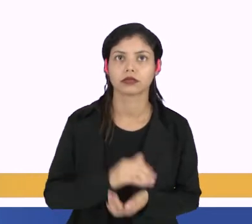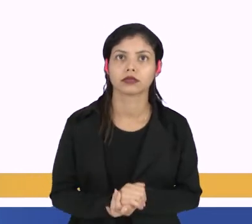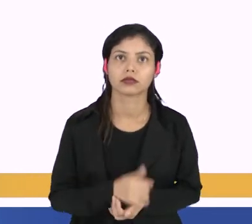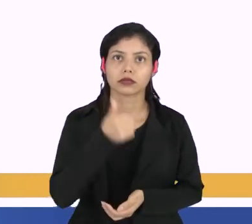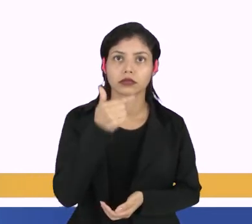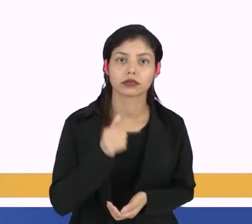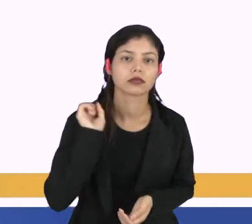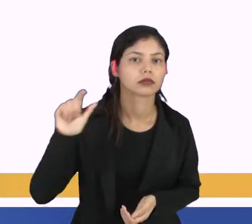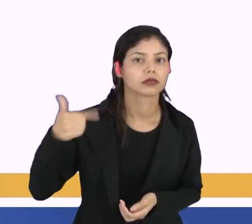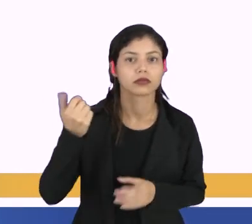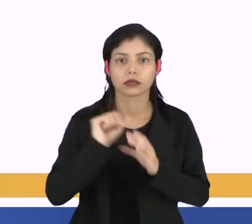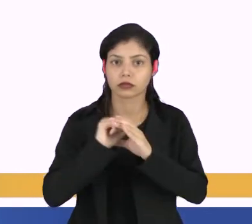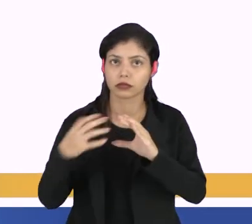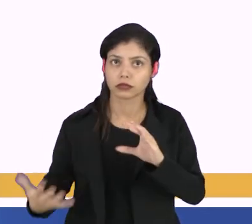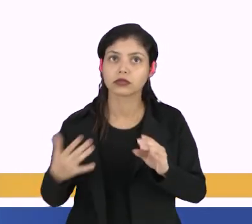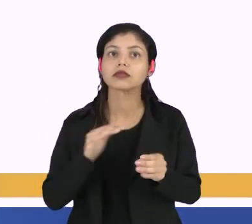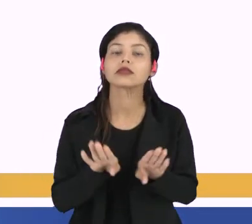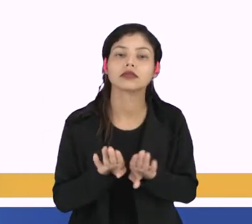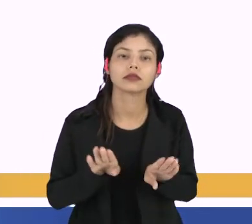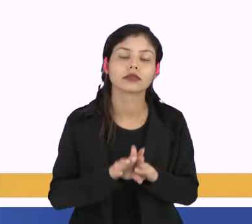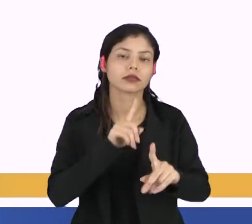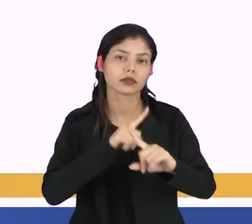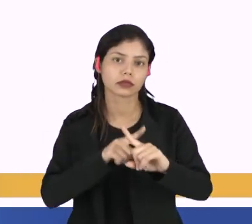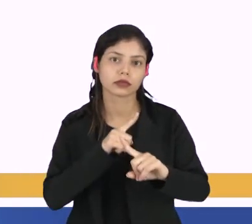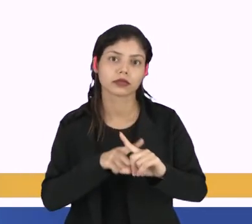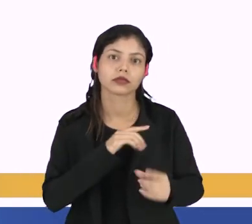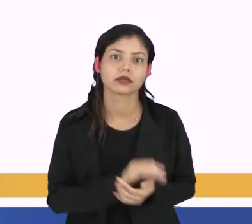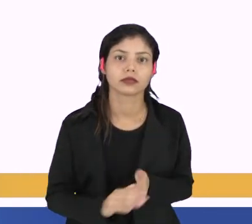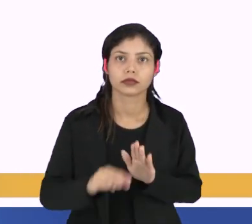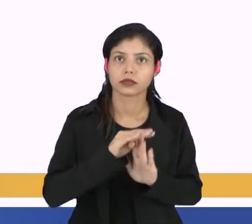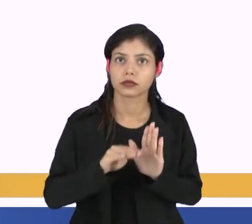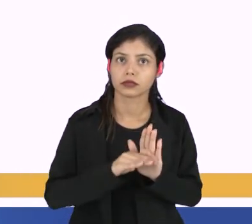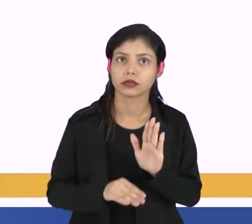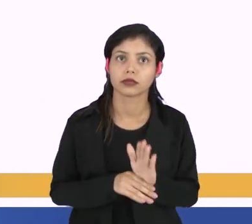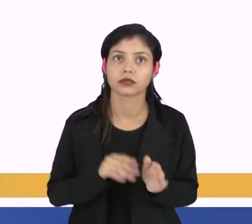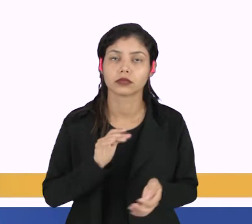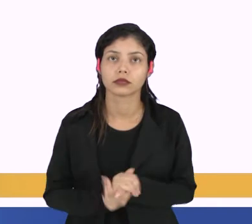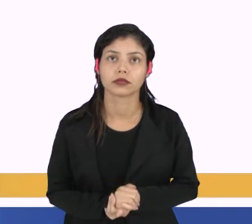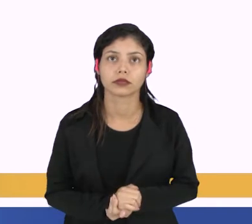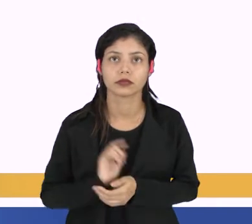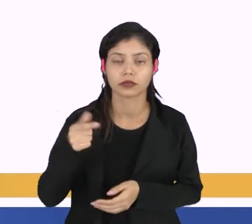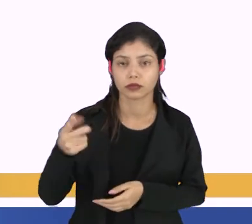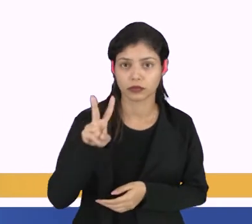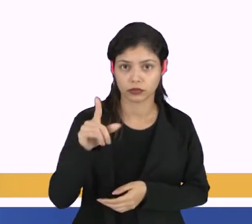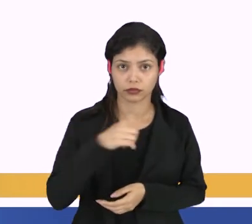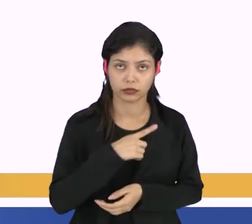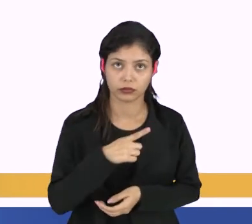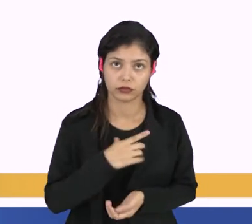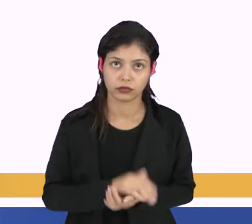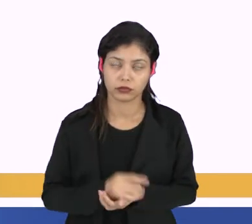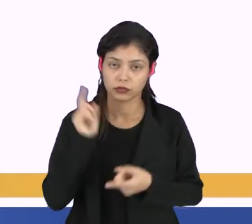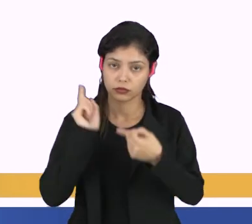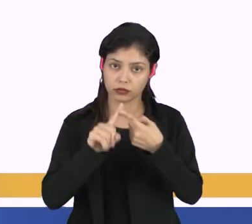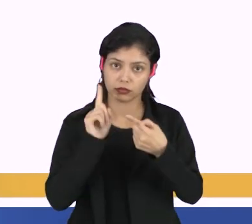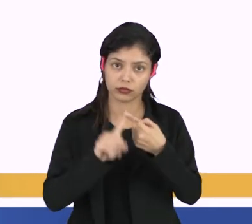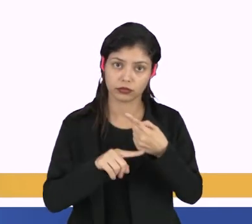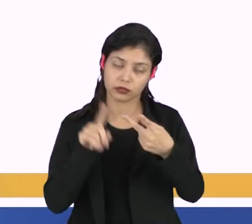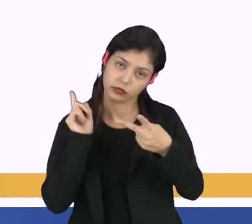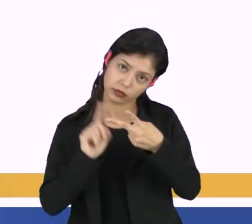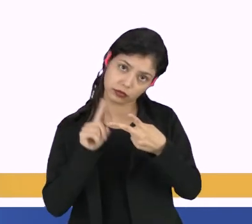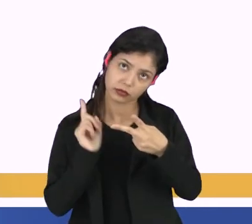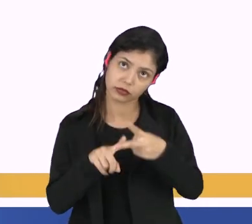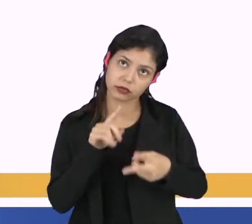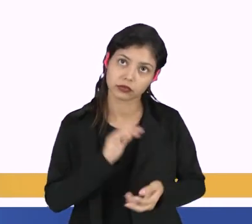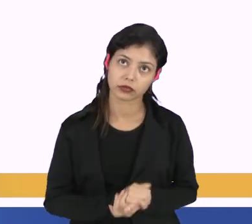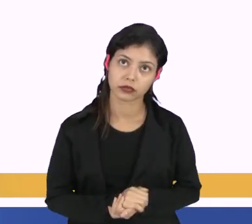Uma outra característica da multiplicação é que a ordem da matriz resultante será o número de linha da primeira pelo número